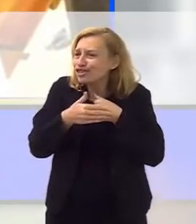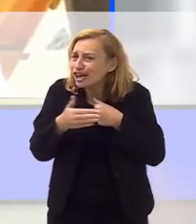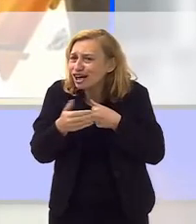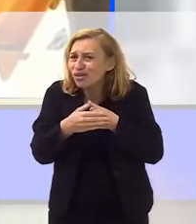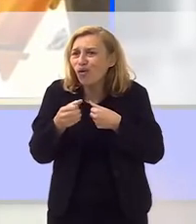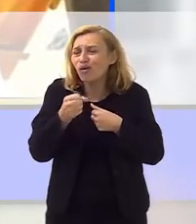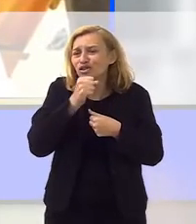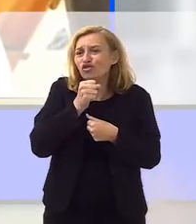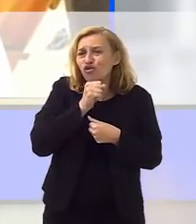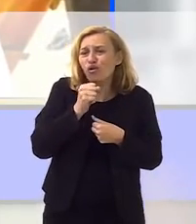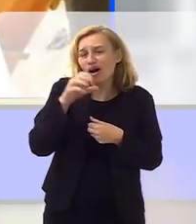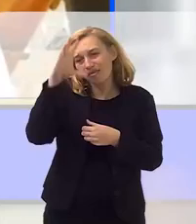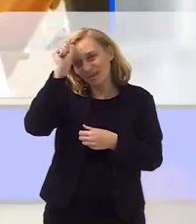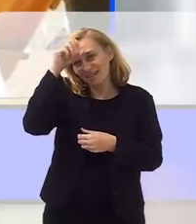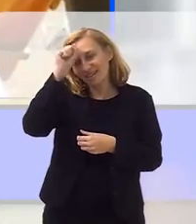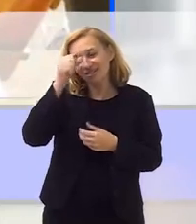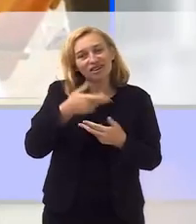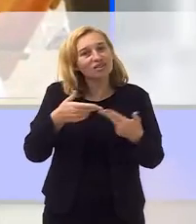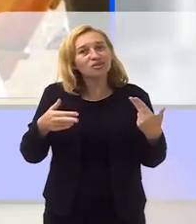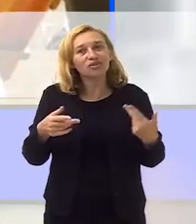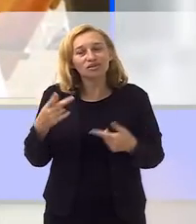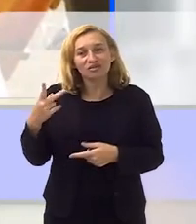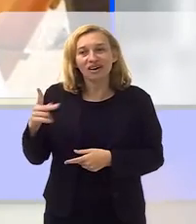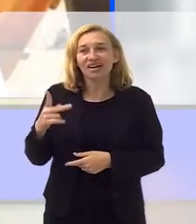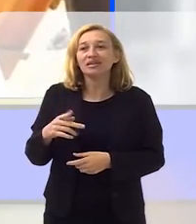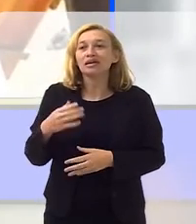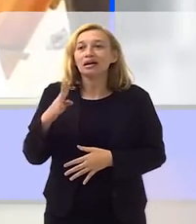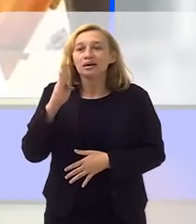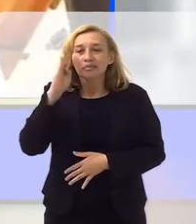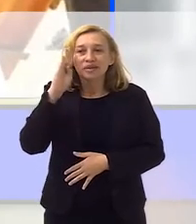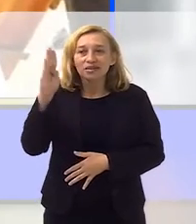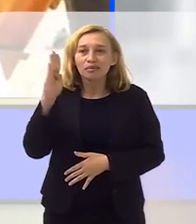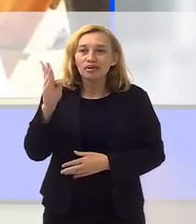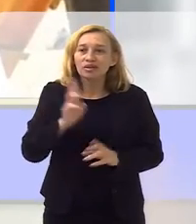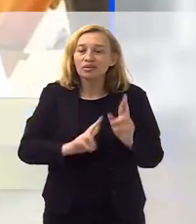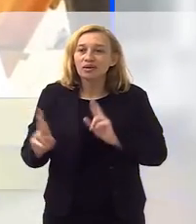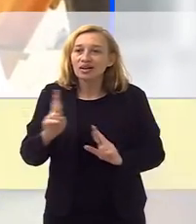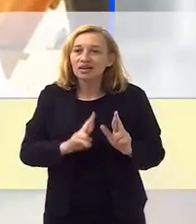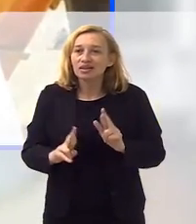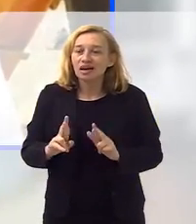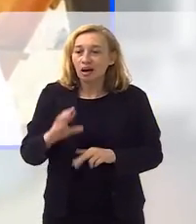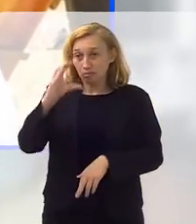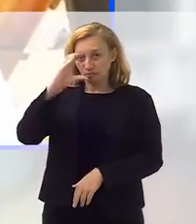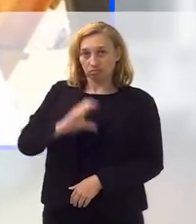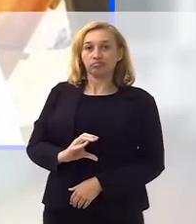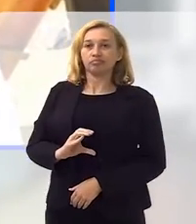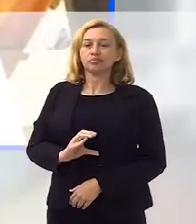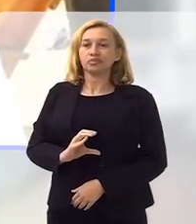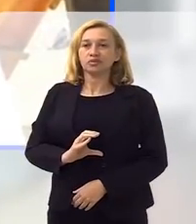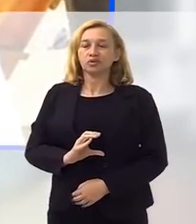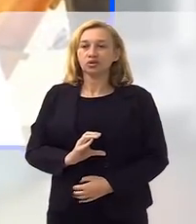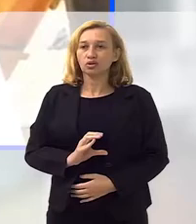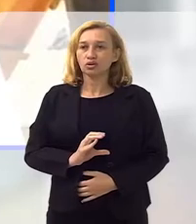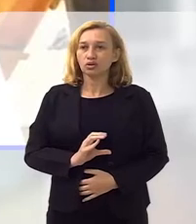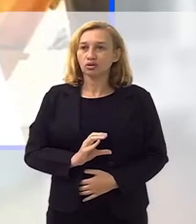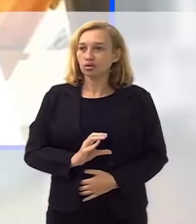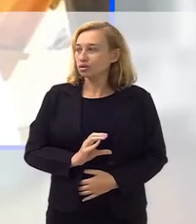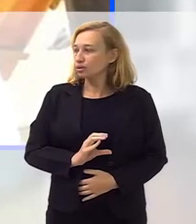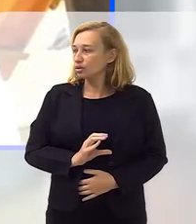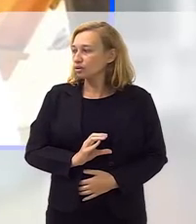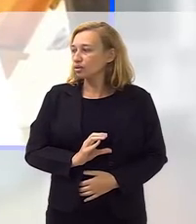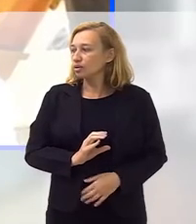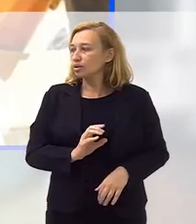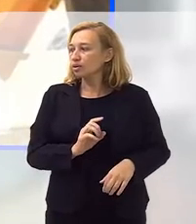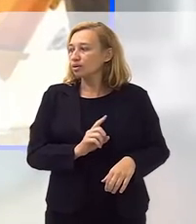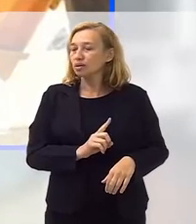sempre foi aquele carinho, e aprendi muita coisa com ela, assim, principalmente com relação à postura, durante